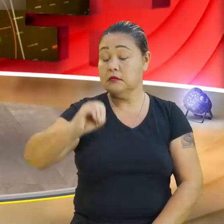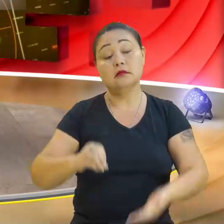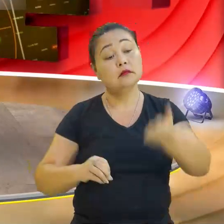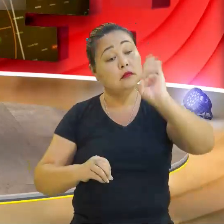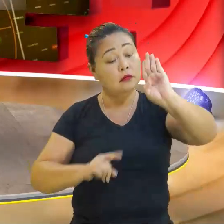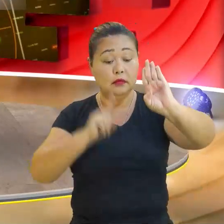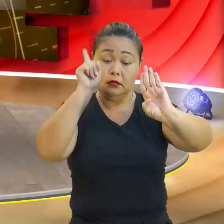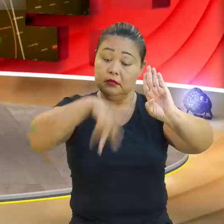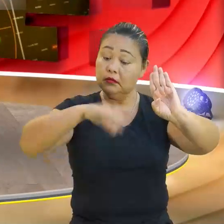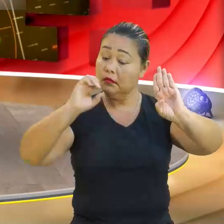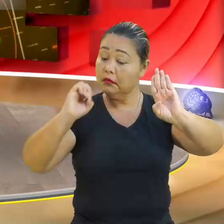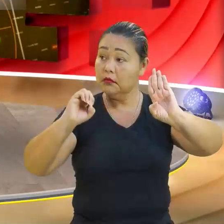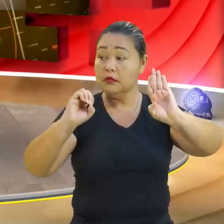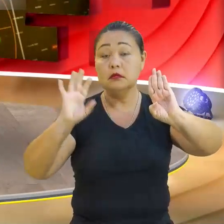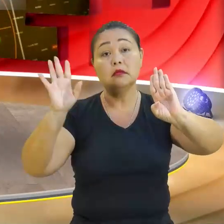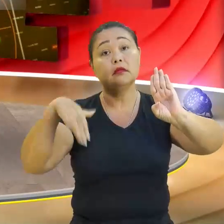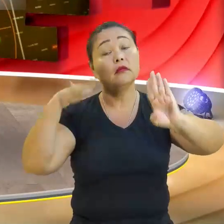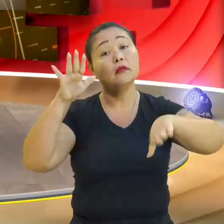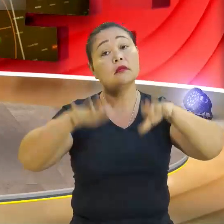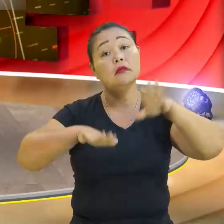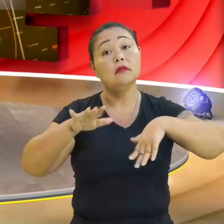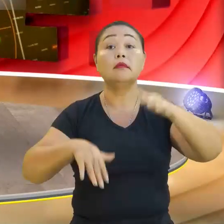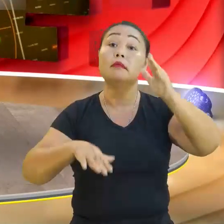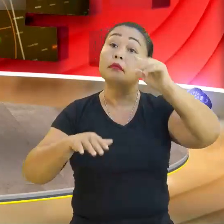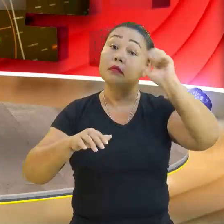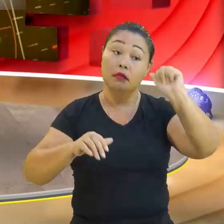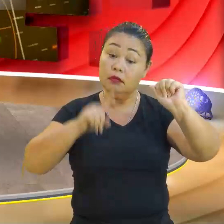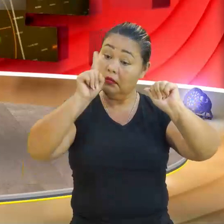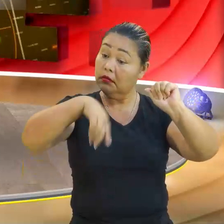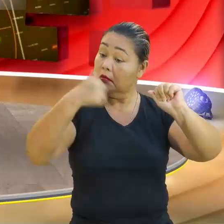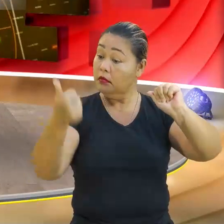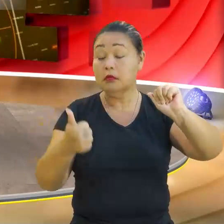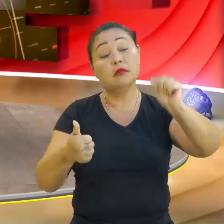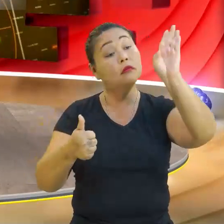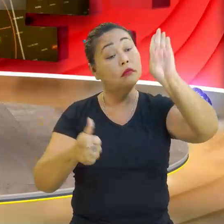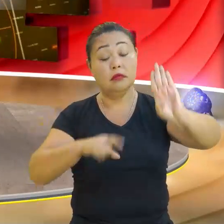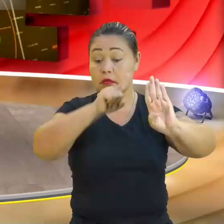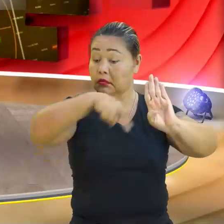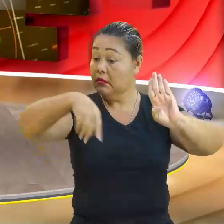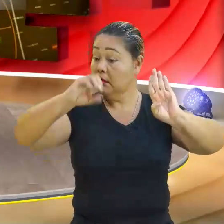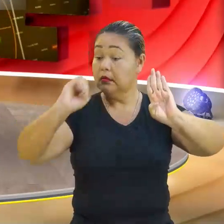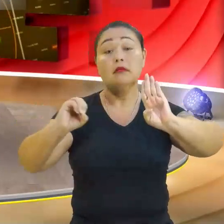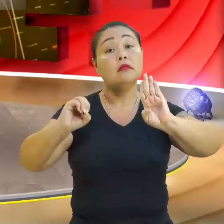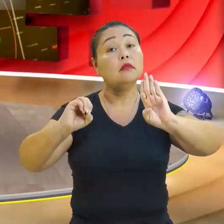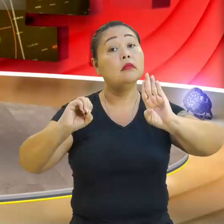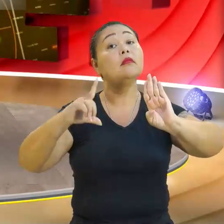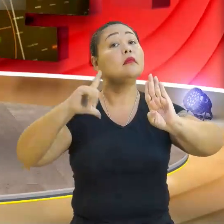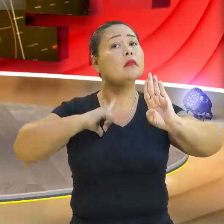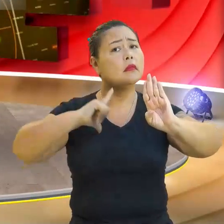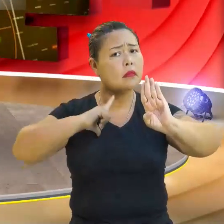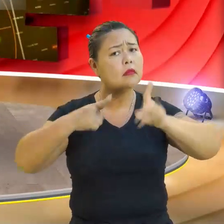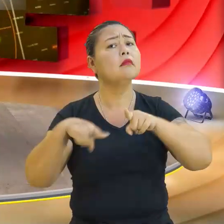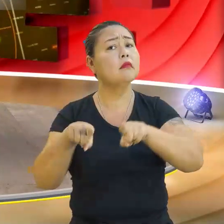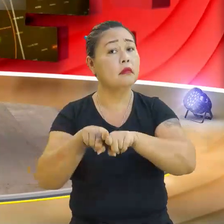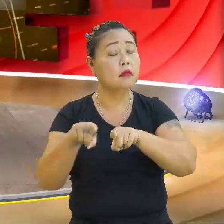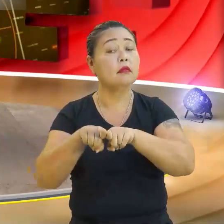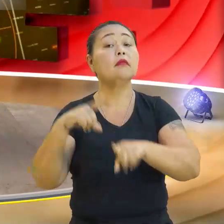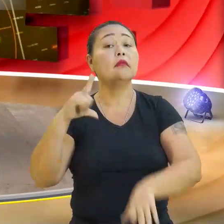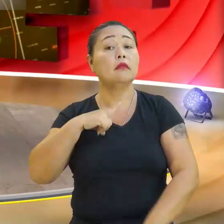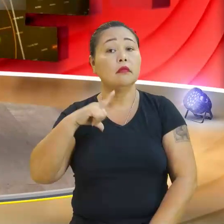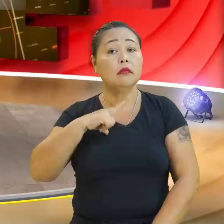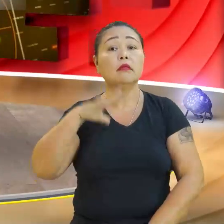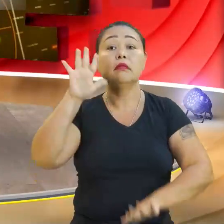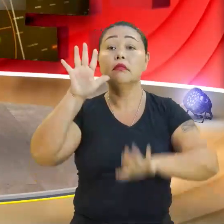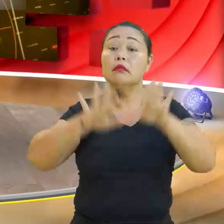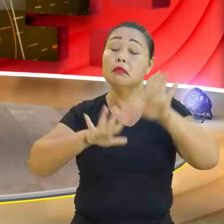0, né? Então, tem situações em que o A é 1 e o B é 0. o B é 0. Ah, vai ter isso também? Tem. Então, a gente tem alguns